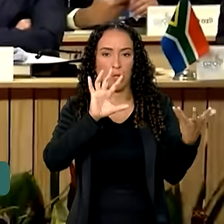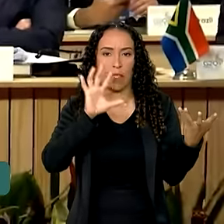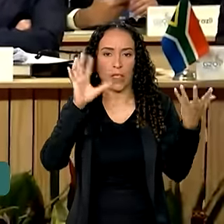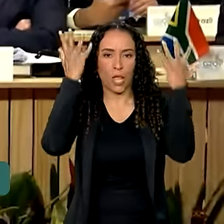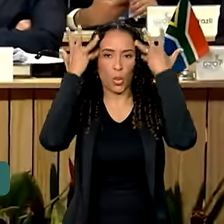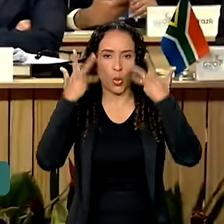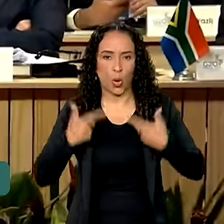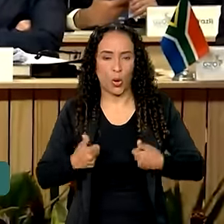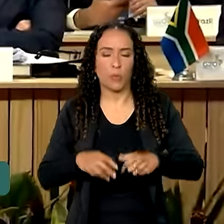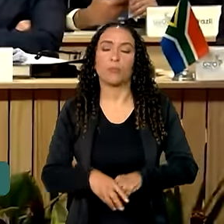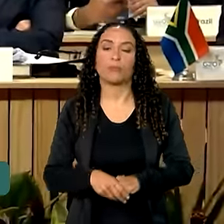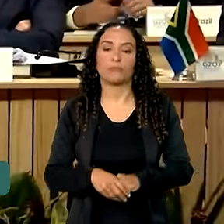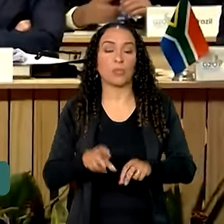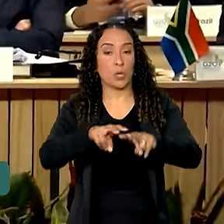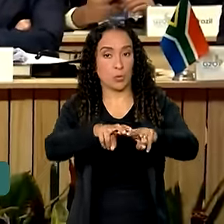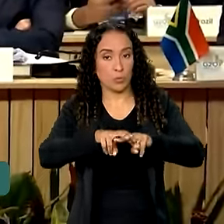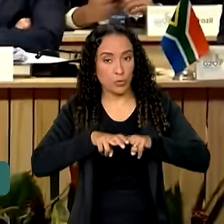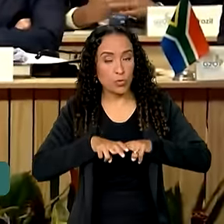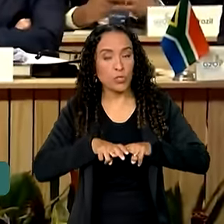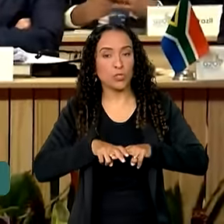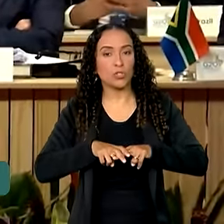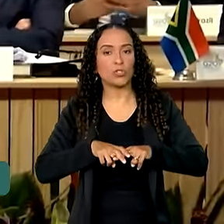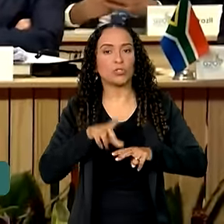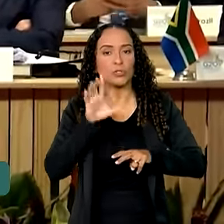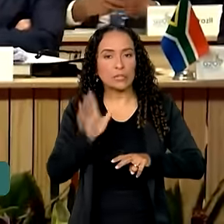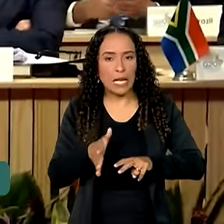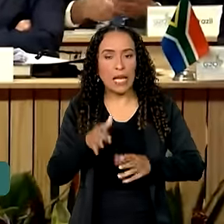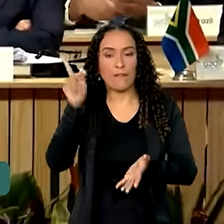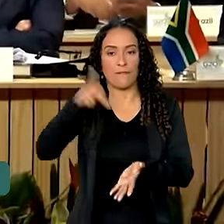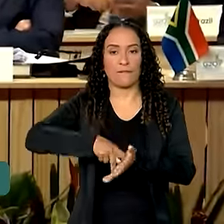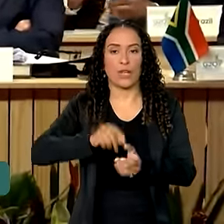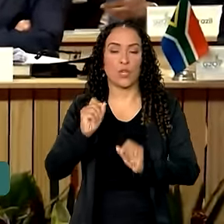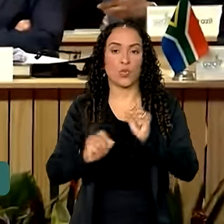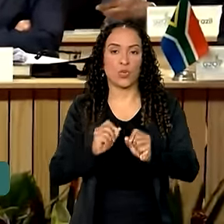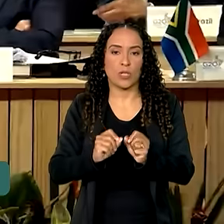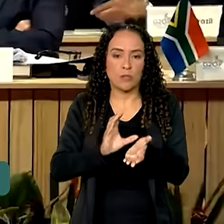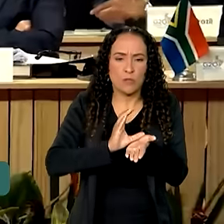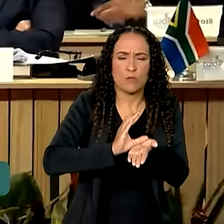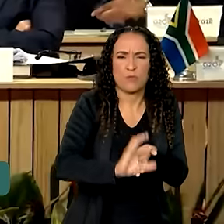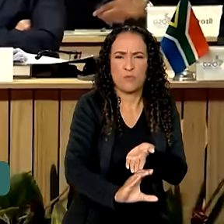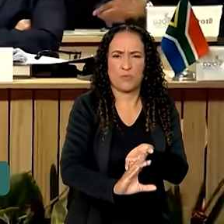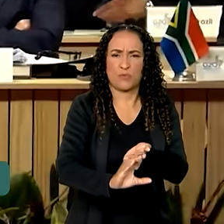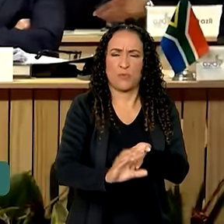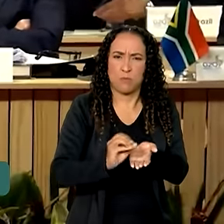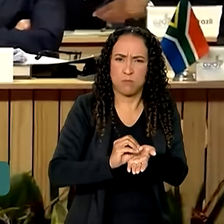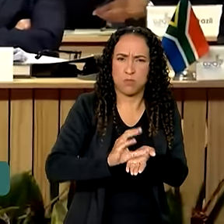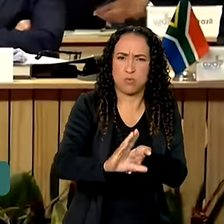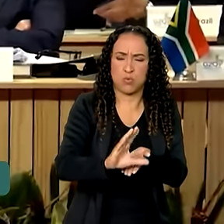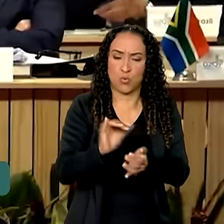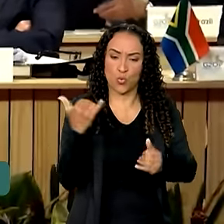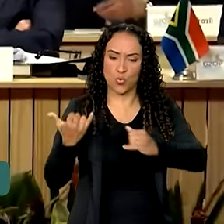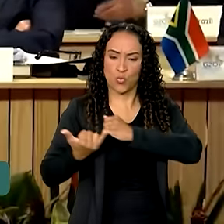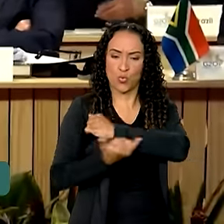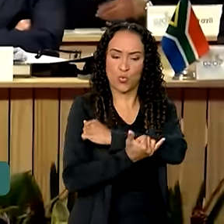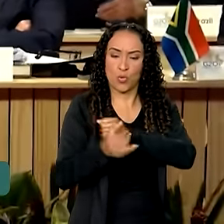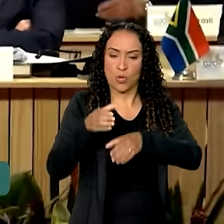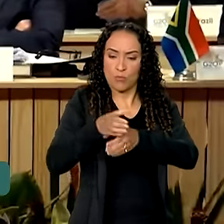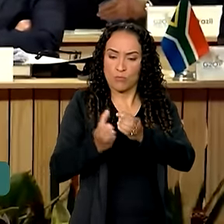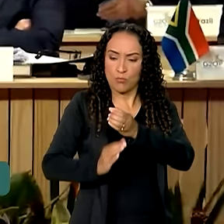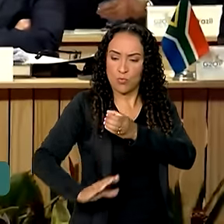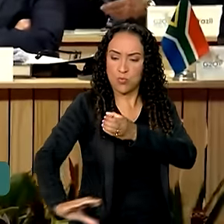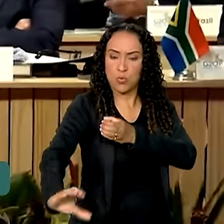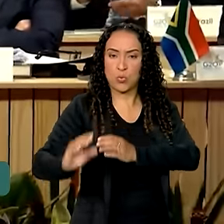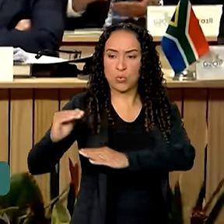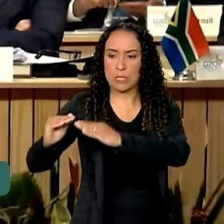Por essa razão, estão sendo concretizados investimentos pesados em infraestrutura de drenagem urbana